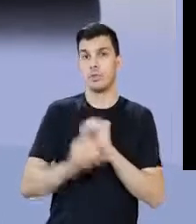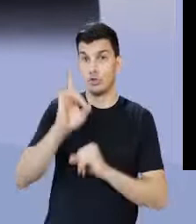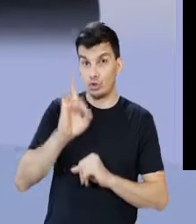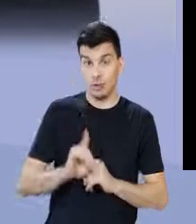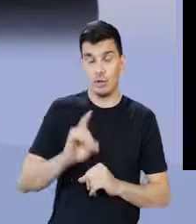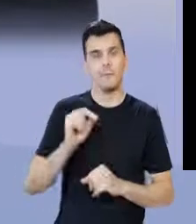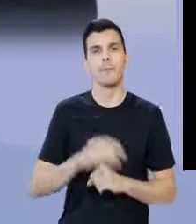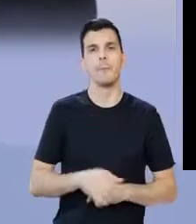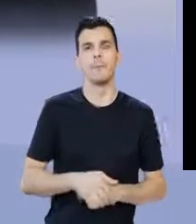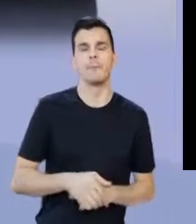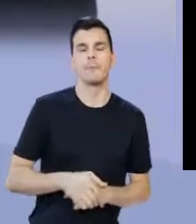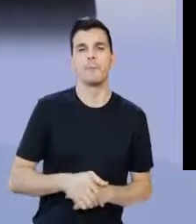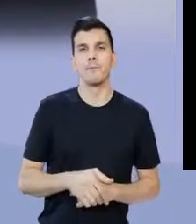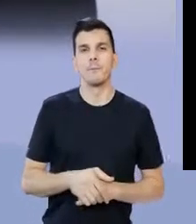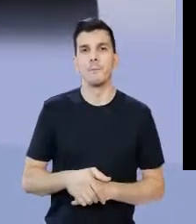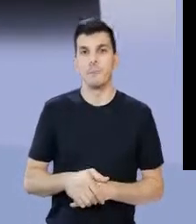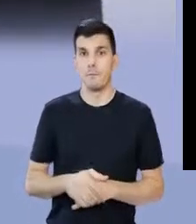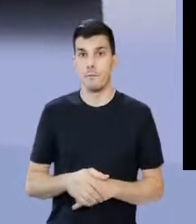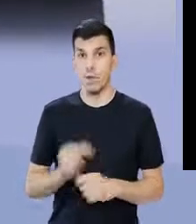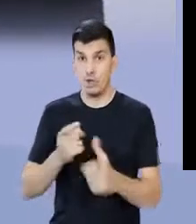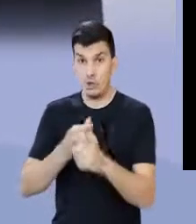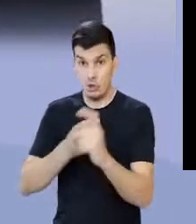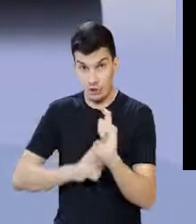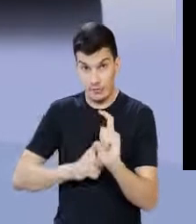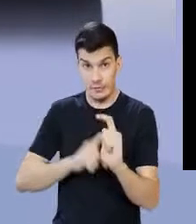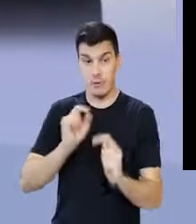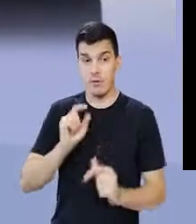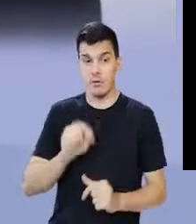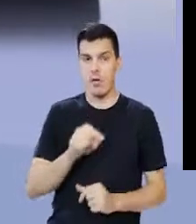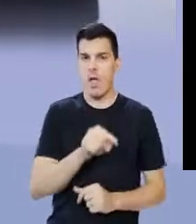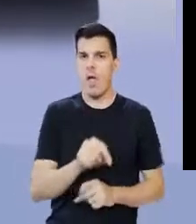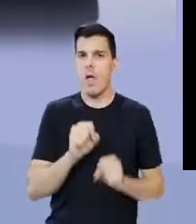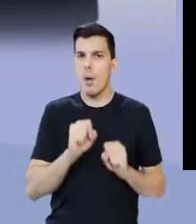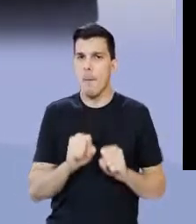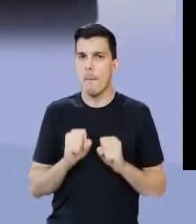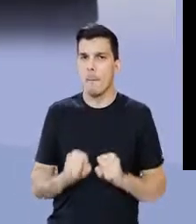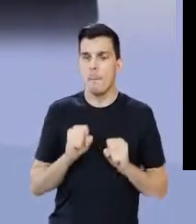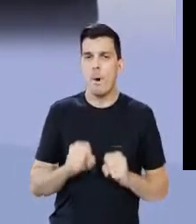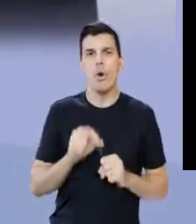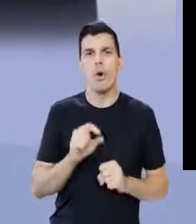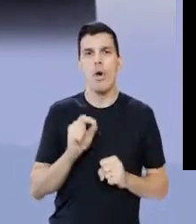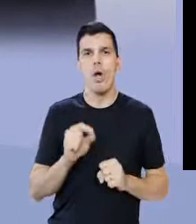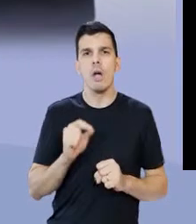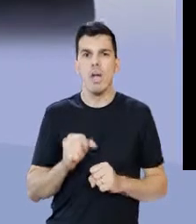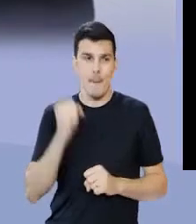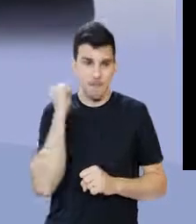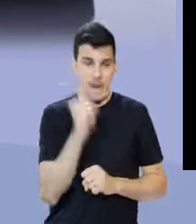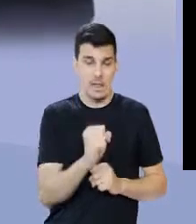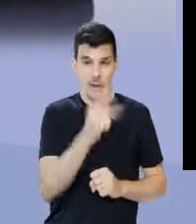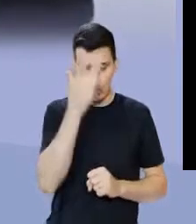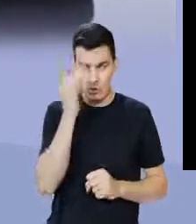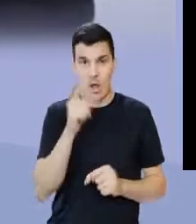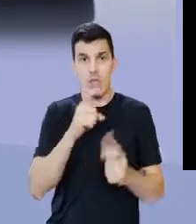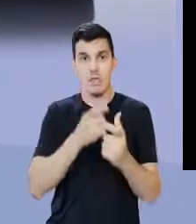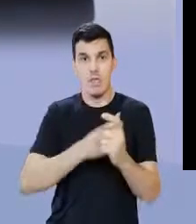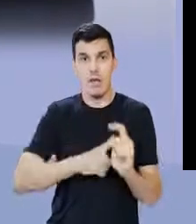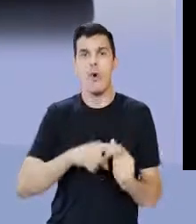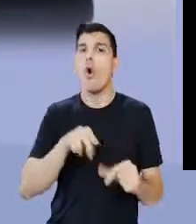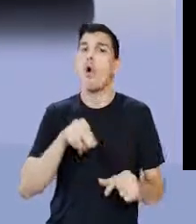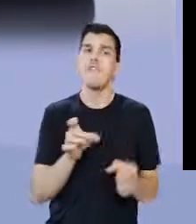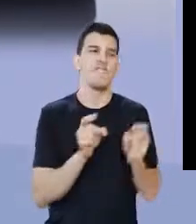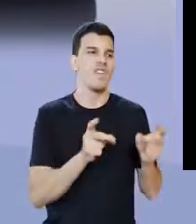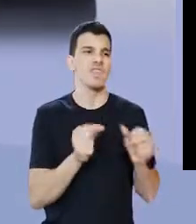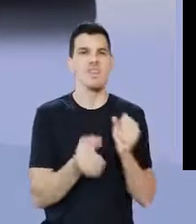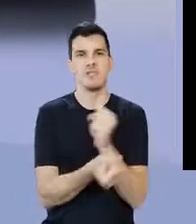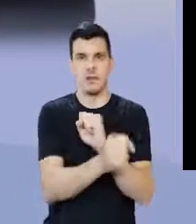um velho direito costumeiro, no relativo às dívidas não pagas, o qual permitia, em última análise, matar o devedor, ou